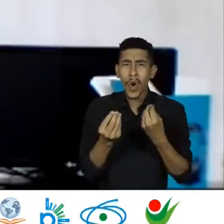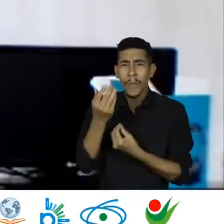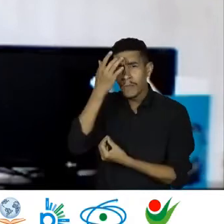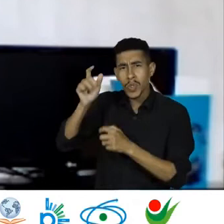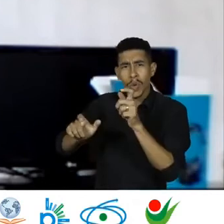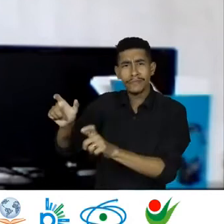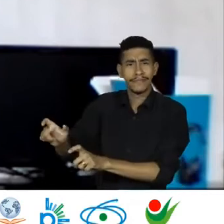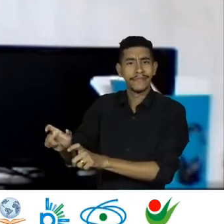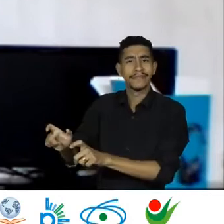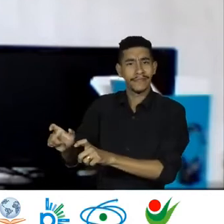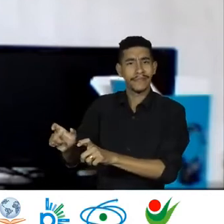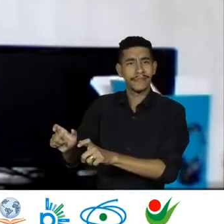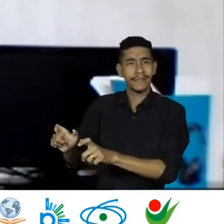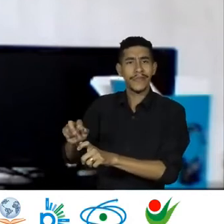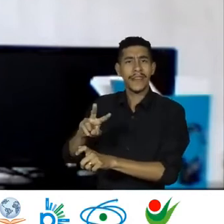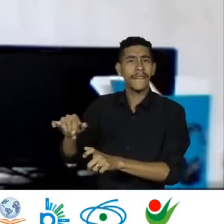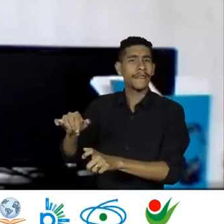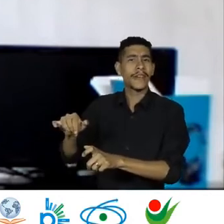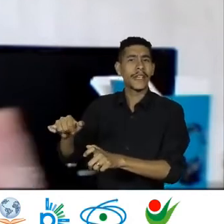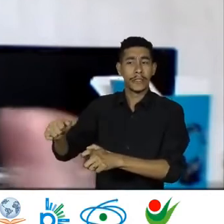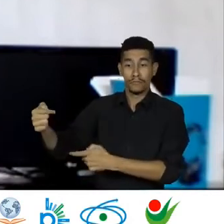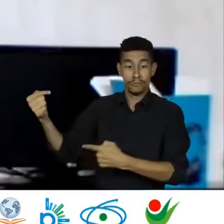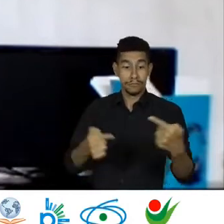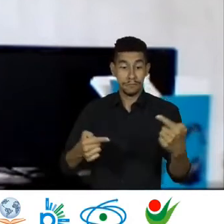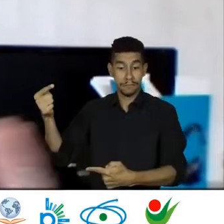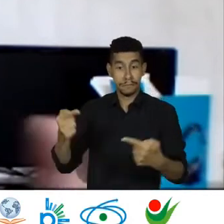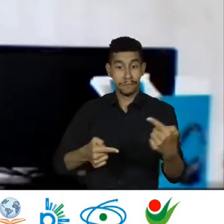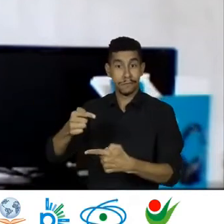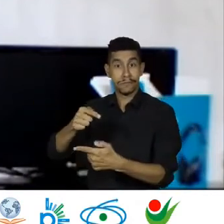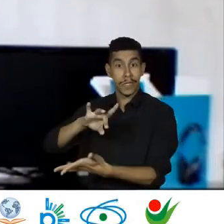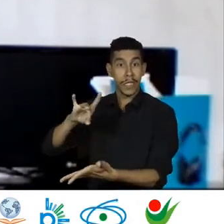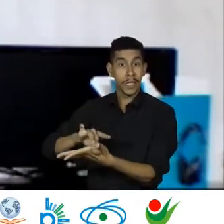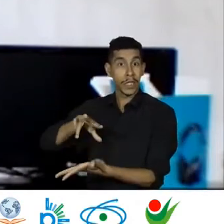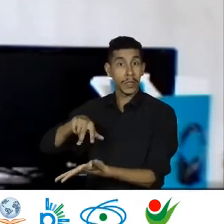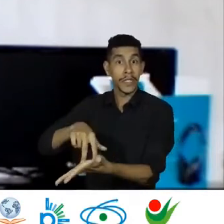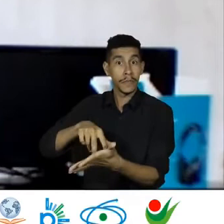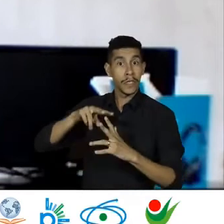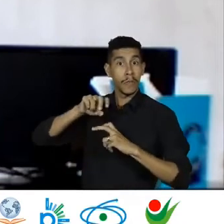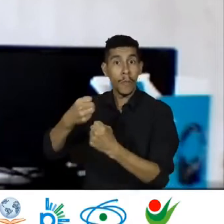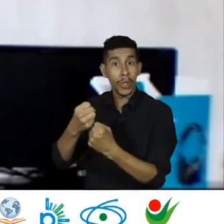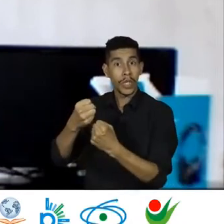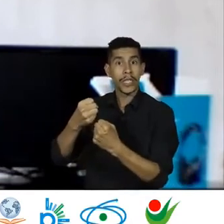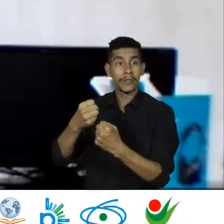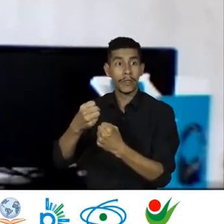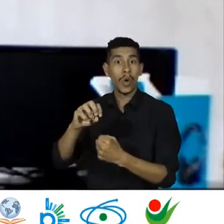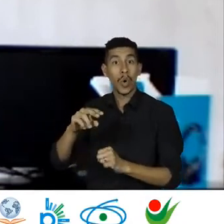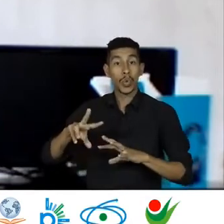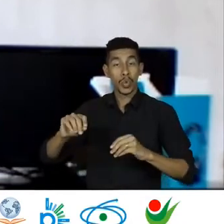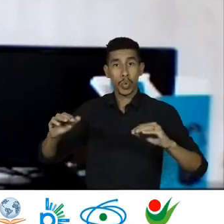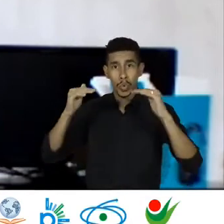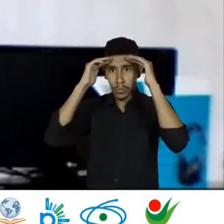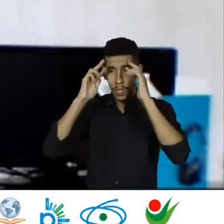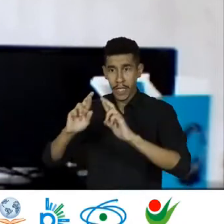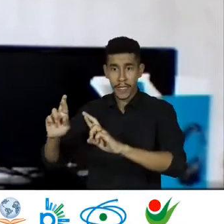Vão disputar Reconhecimento Recurso Prestígio Poder Ou vão todos Se respeitar